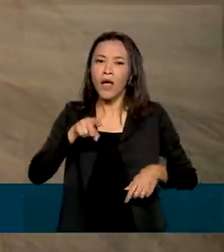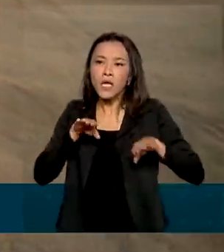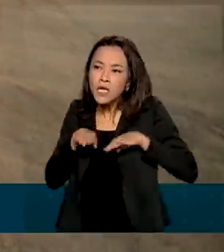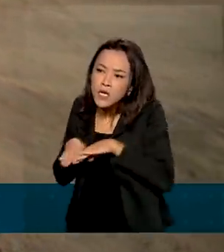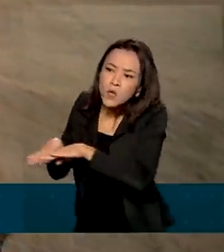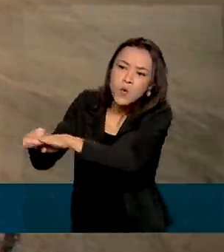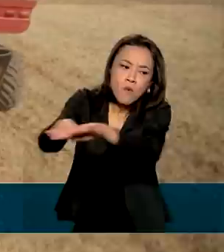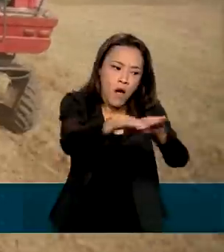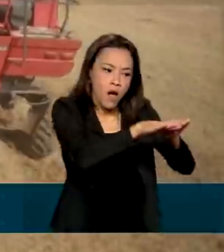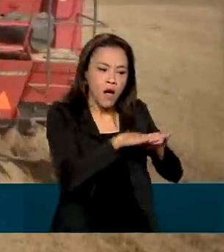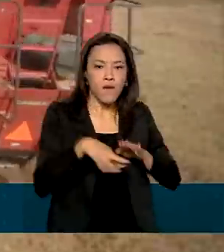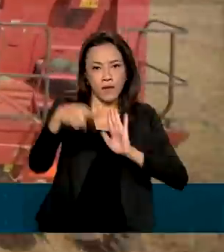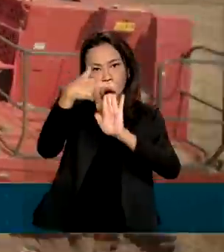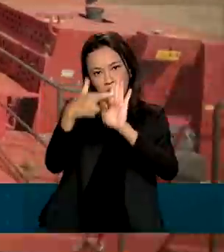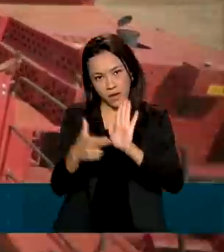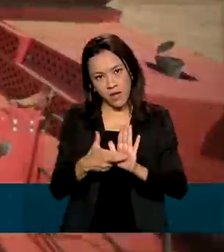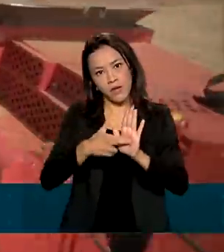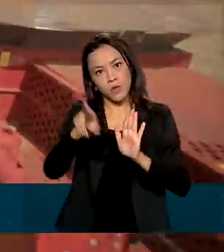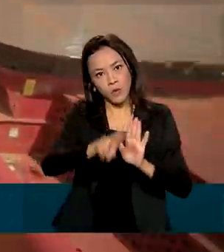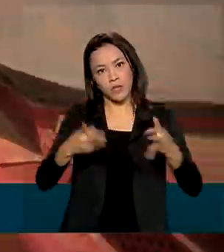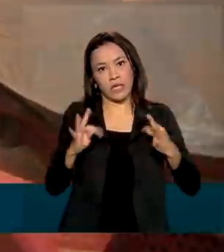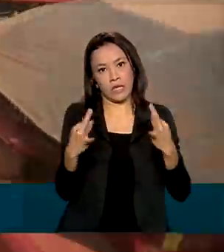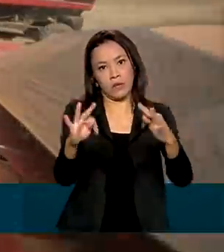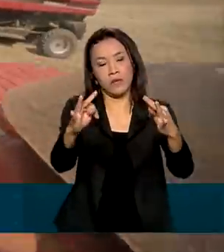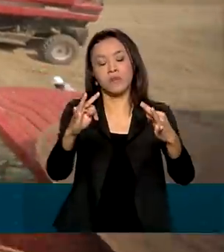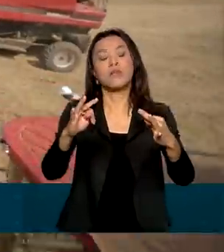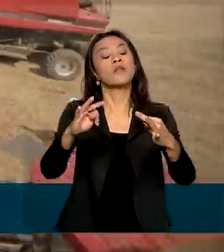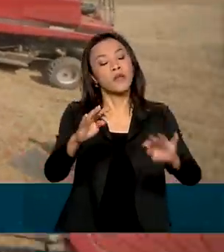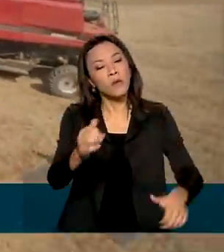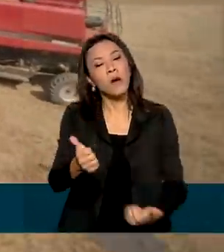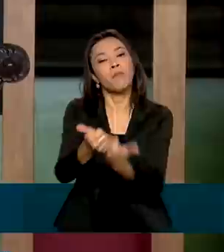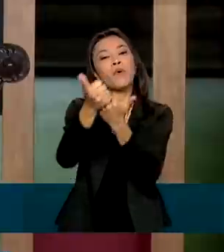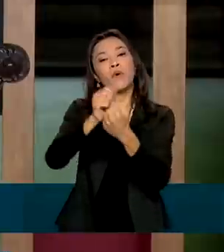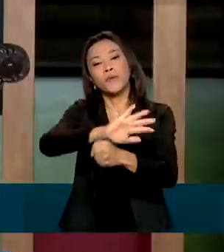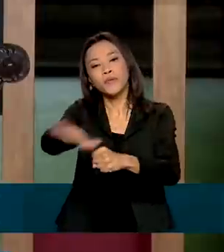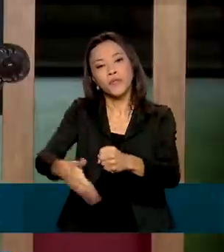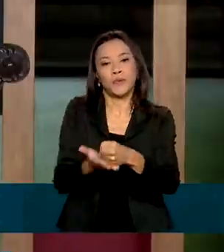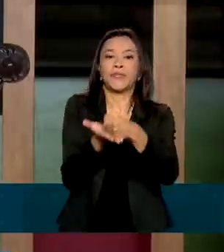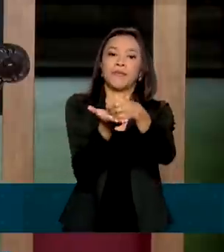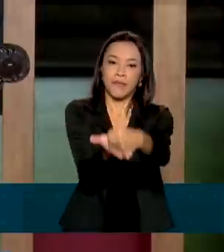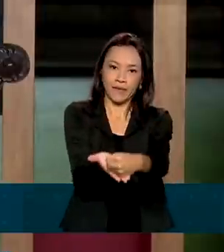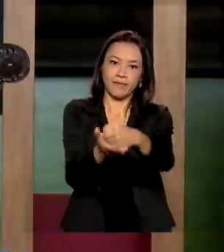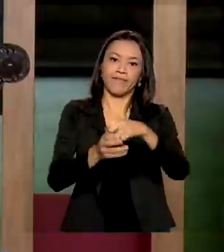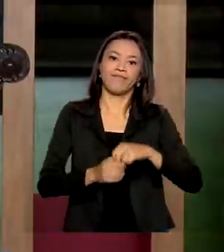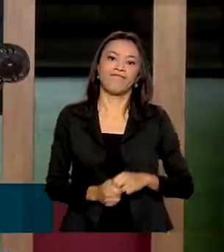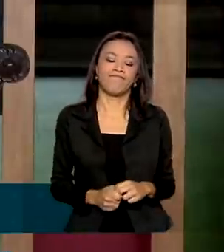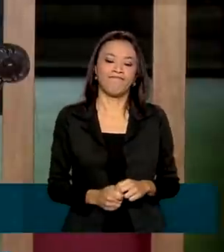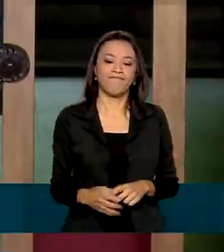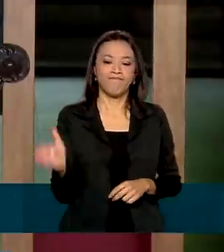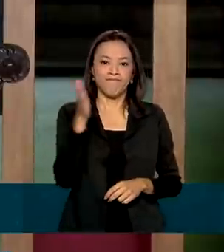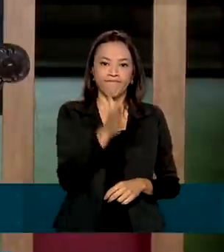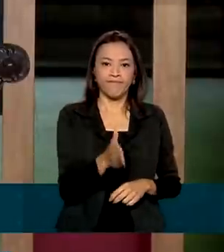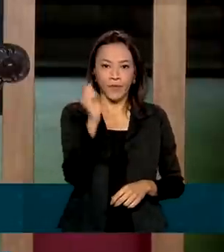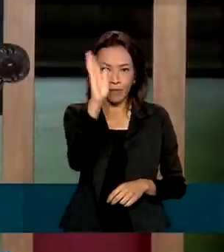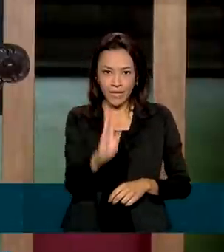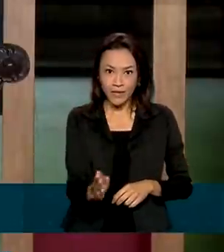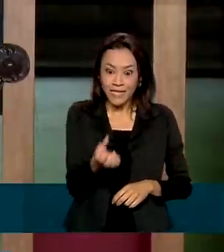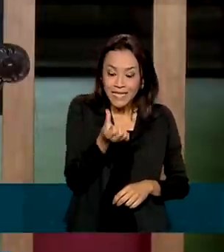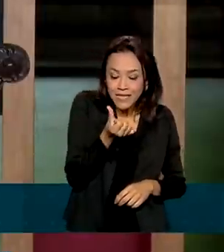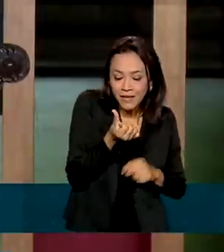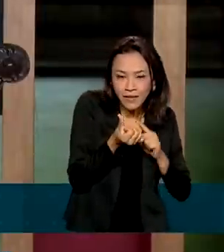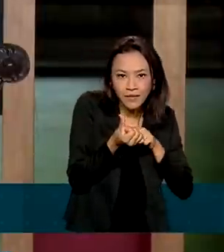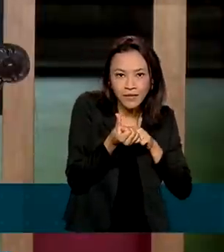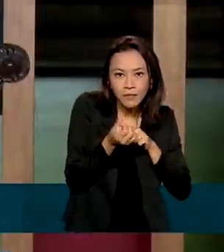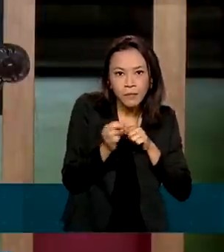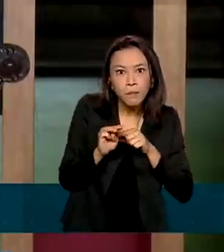o uso de tecnologias que buscam o desenvolvimento sustentável. O Brasil tem 6 milhões de propriedades